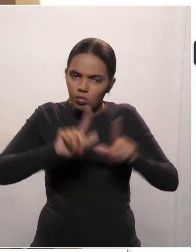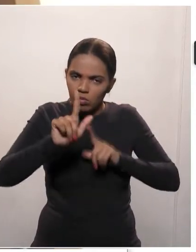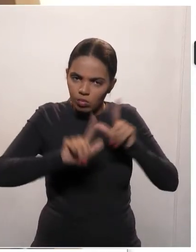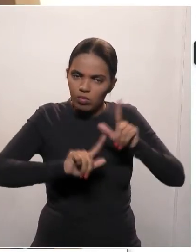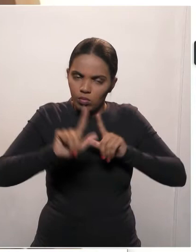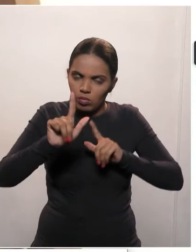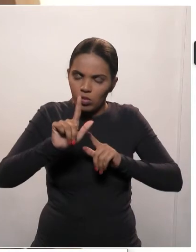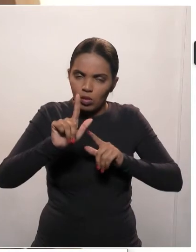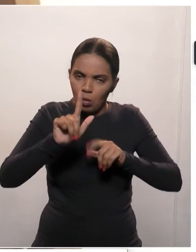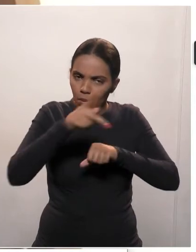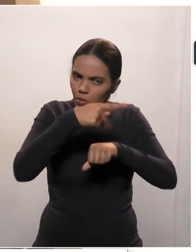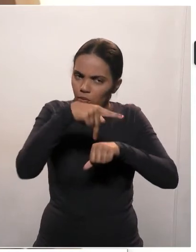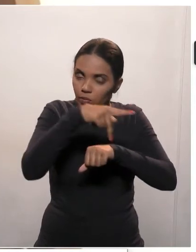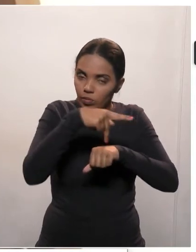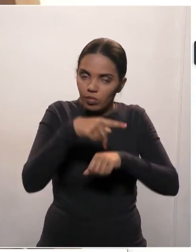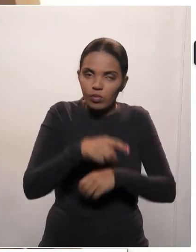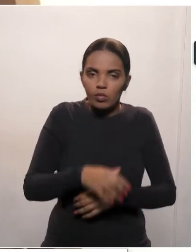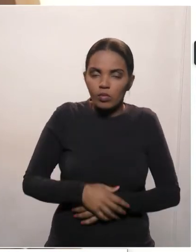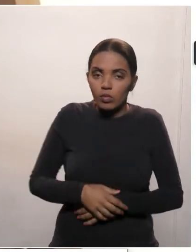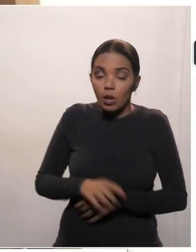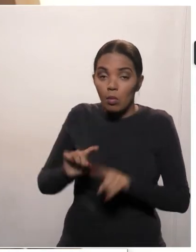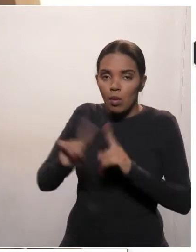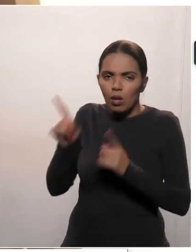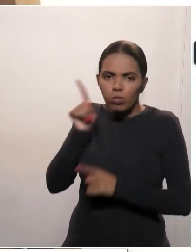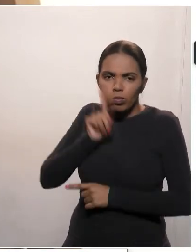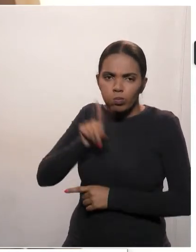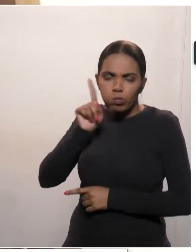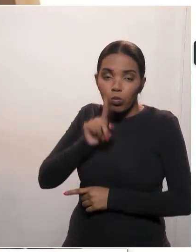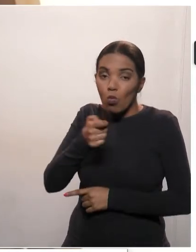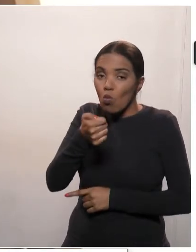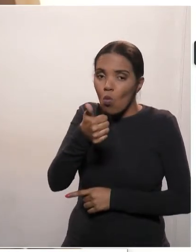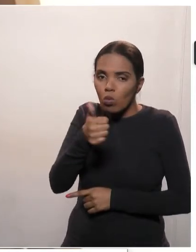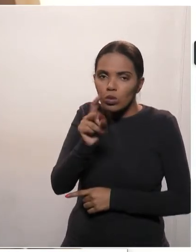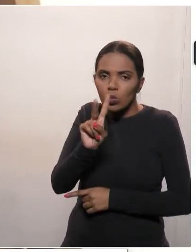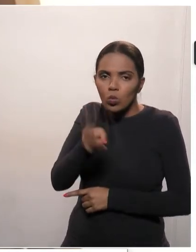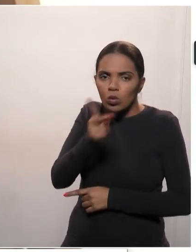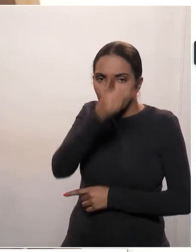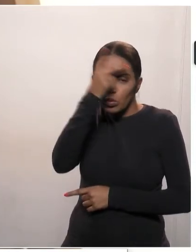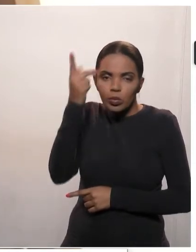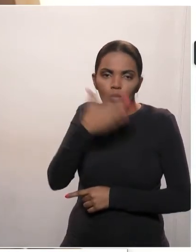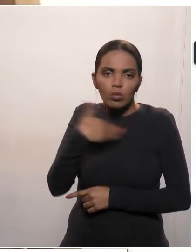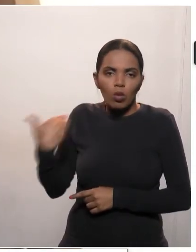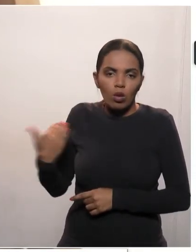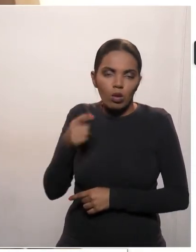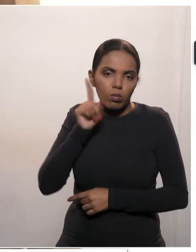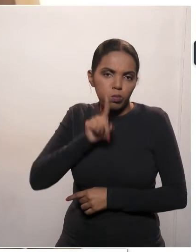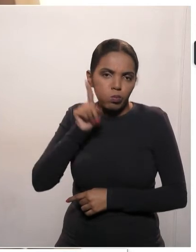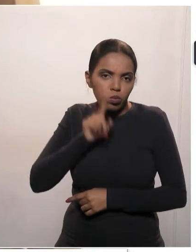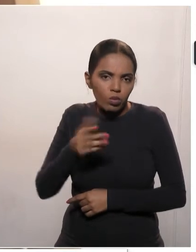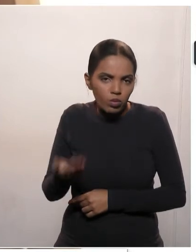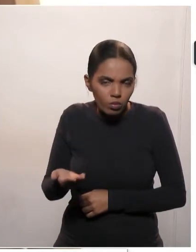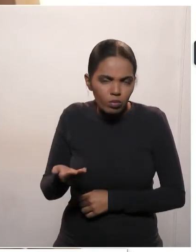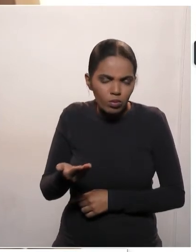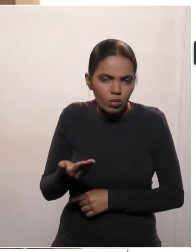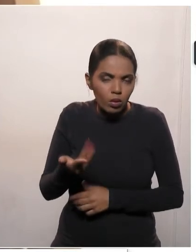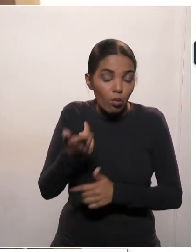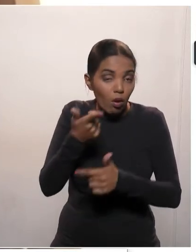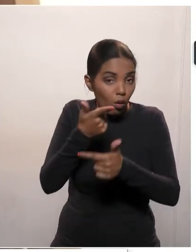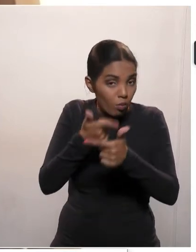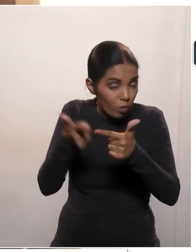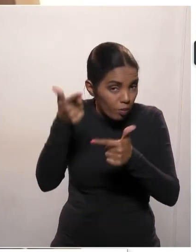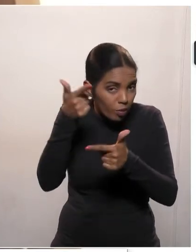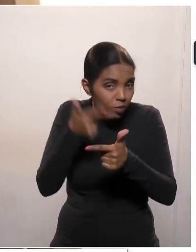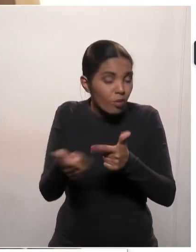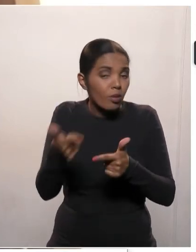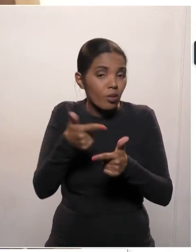a notícia, e quase duas mil mortes nos Estados Unidos, só no dia de hoje. Então, assim, é um problema que nós temos que